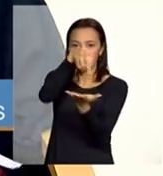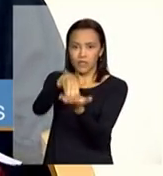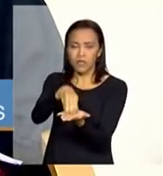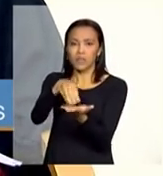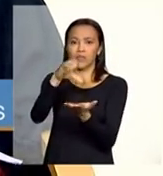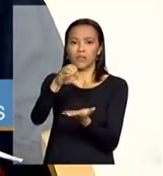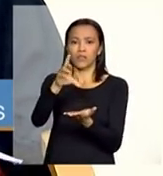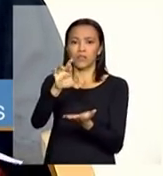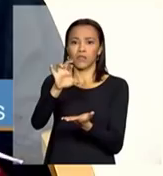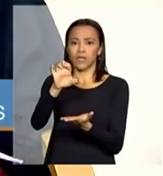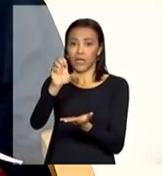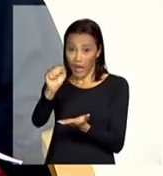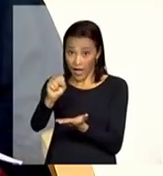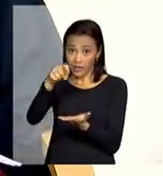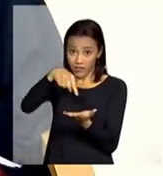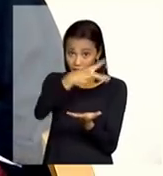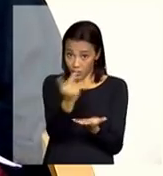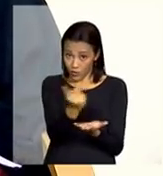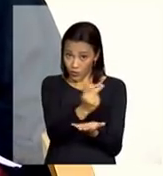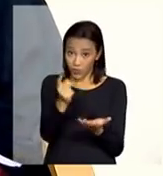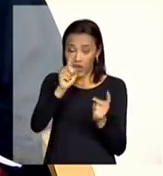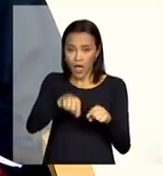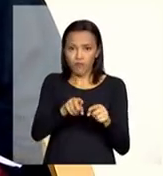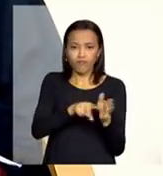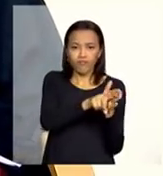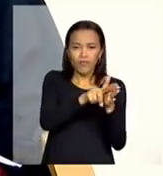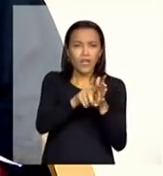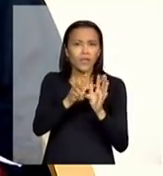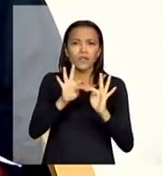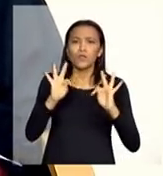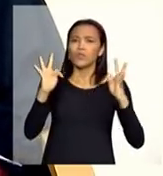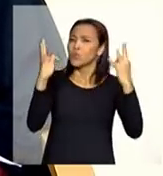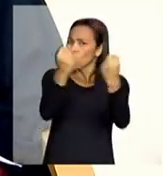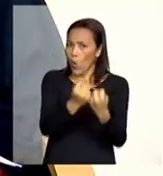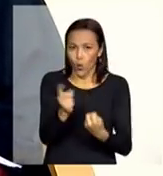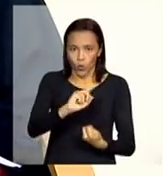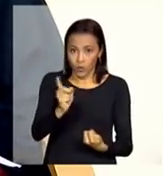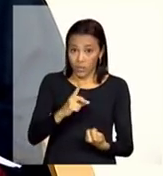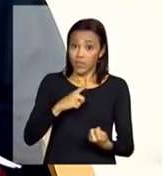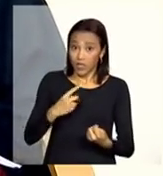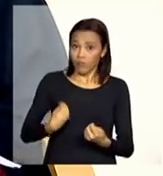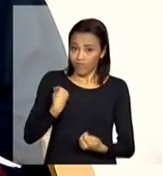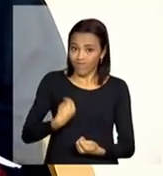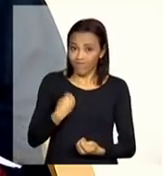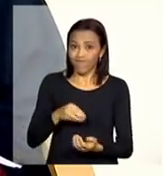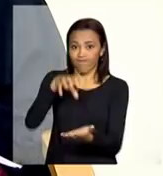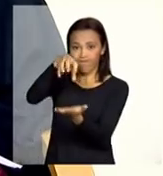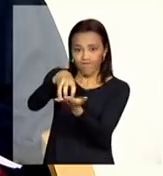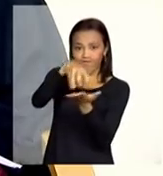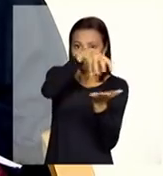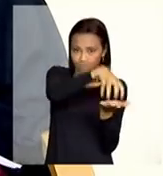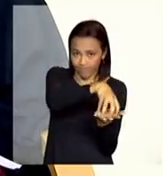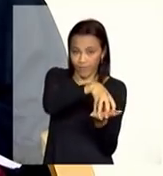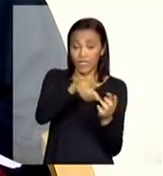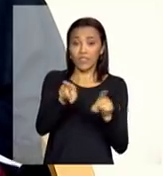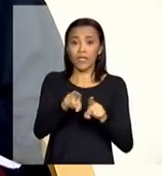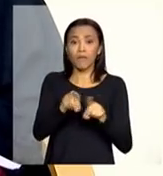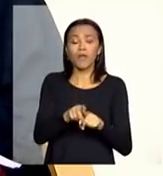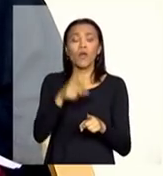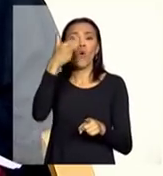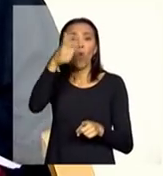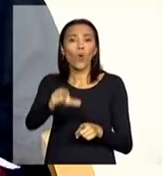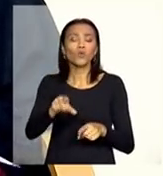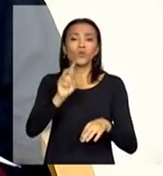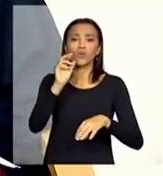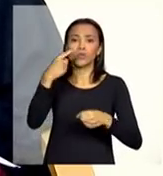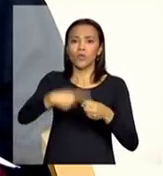municípios que são considerados elegíveis não são todos são aqueles que tem cras e creias são aqueles também que tem pelo menos